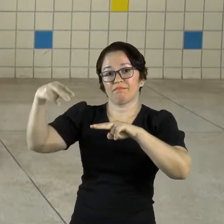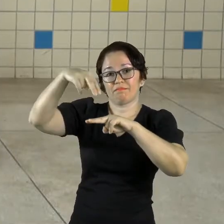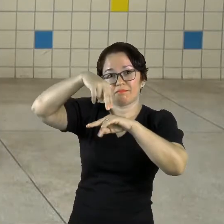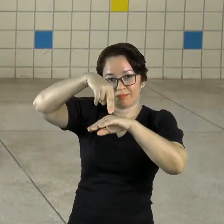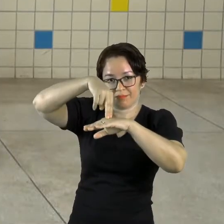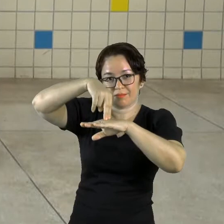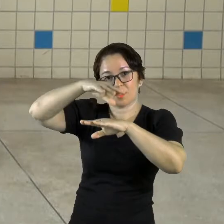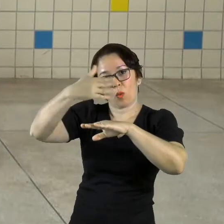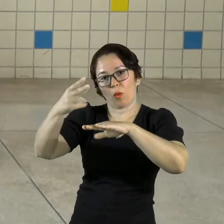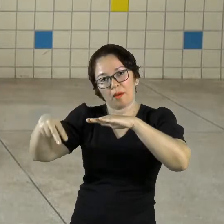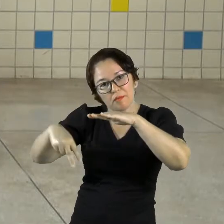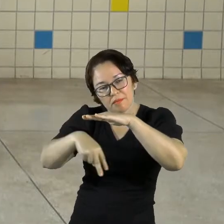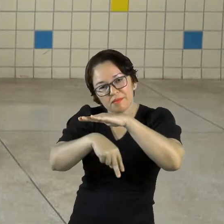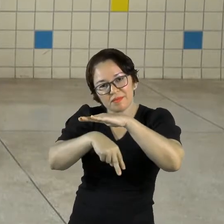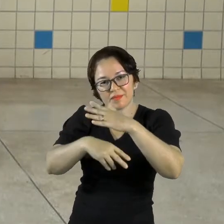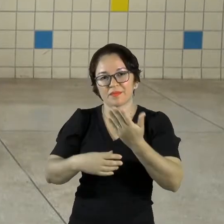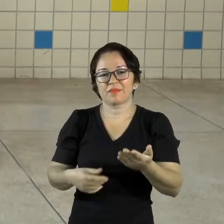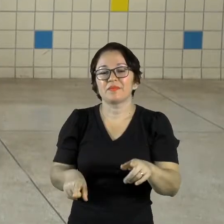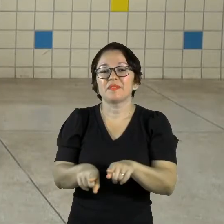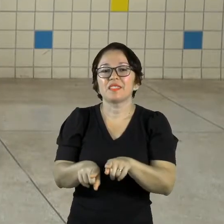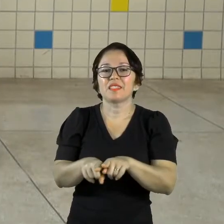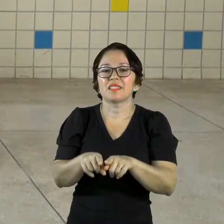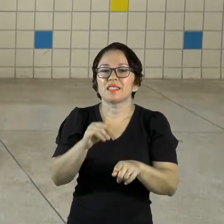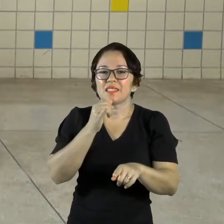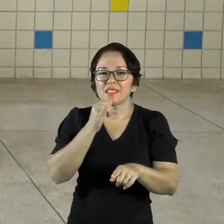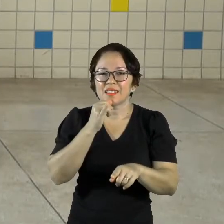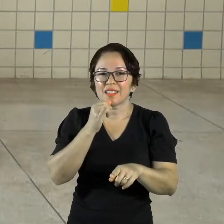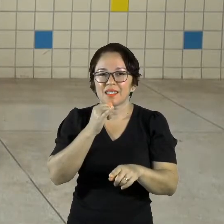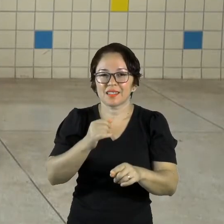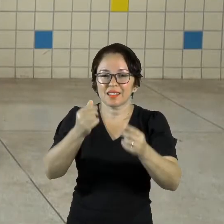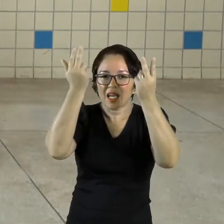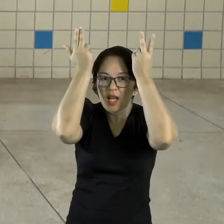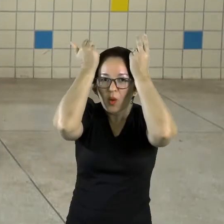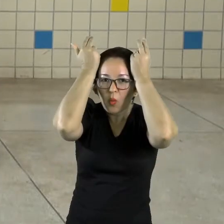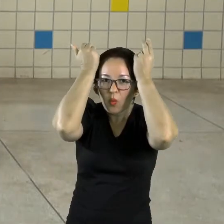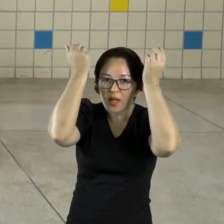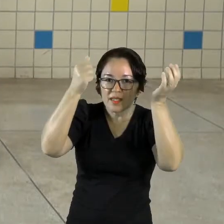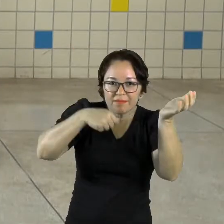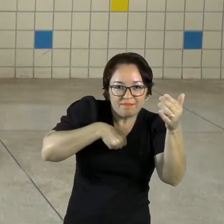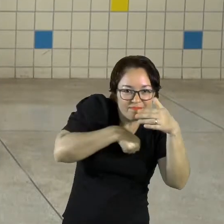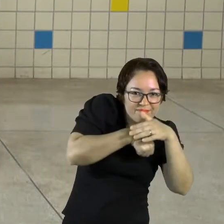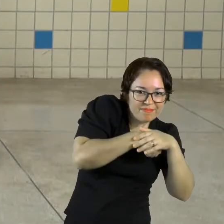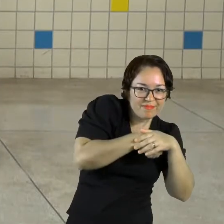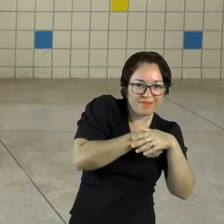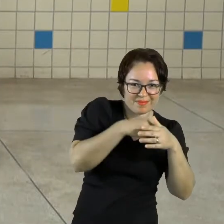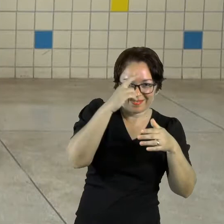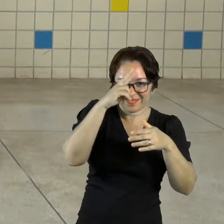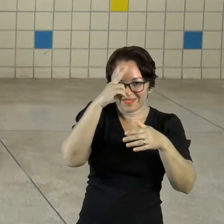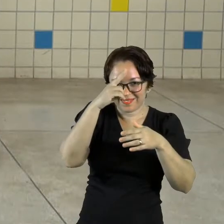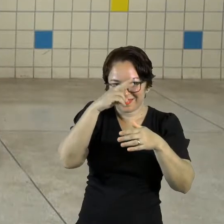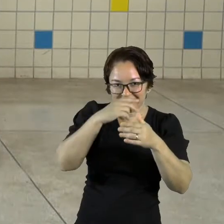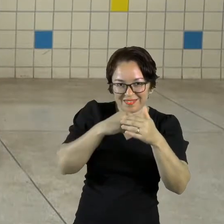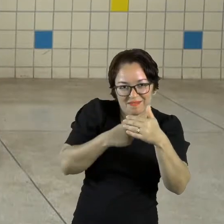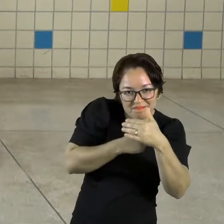Também quem nunca brincou de coelhinho saiu da toca Vocês podem pegar algum giz